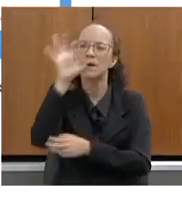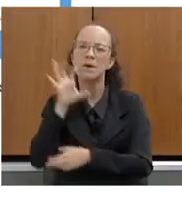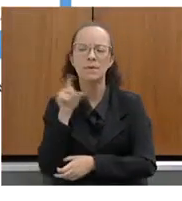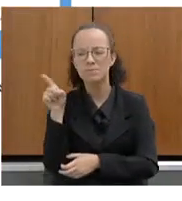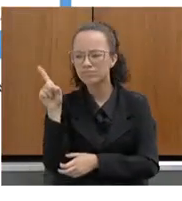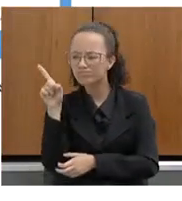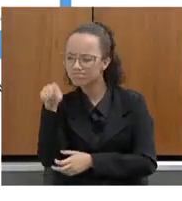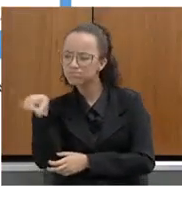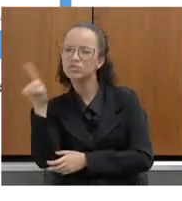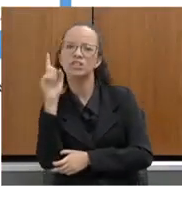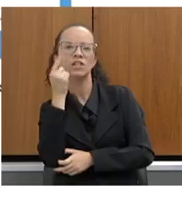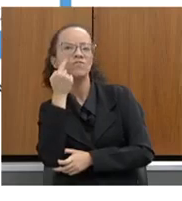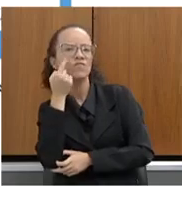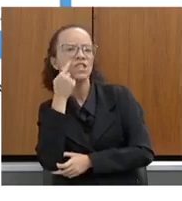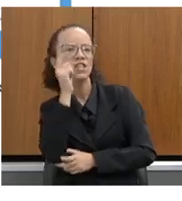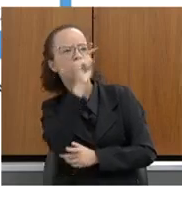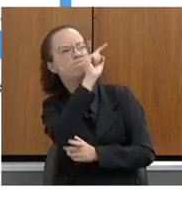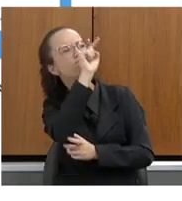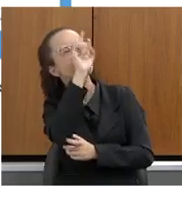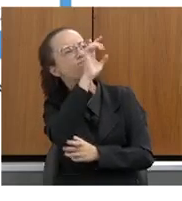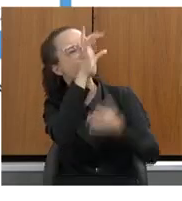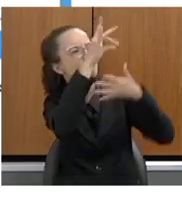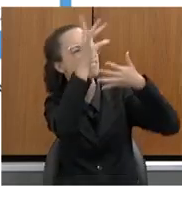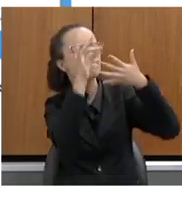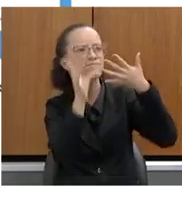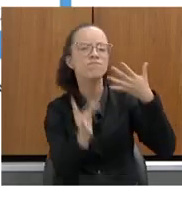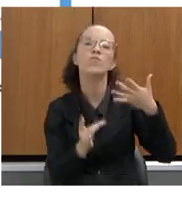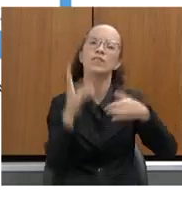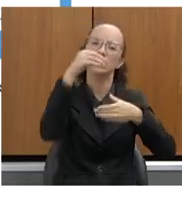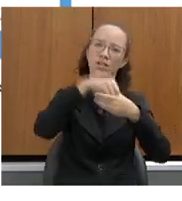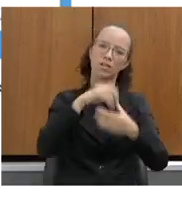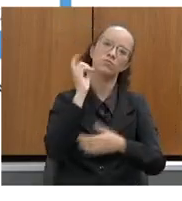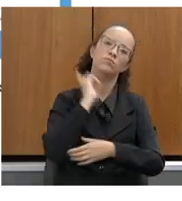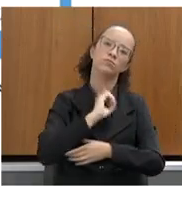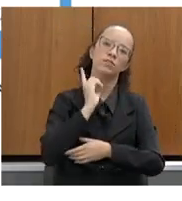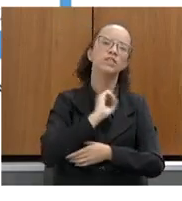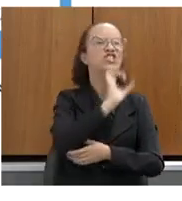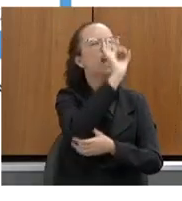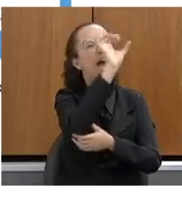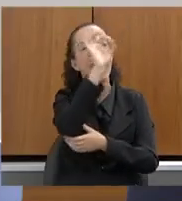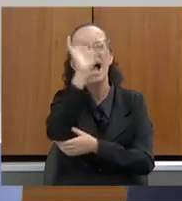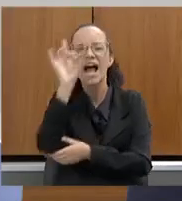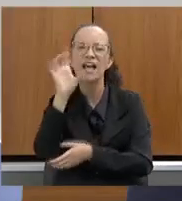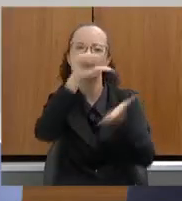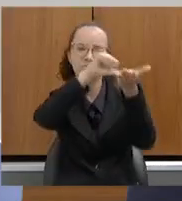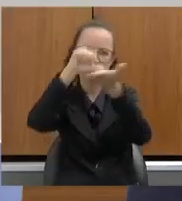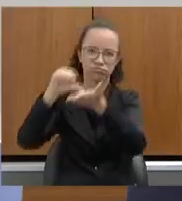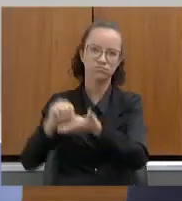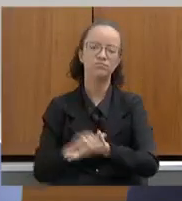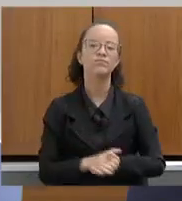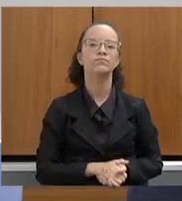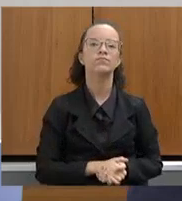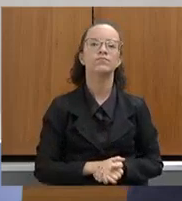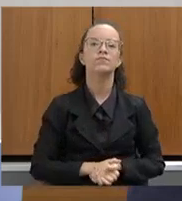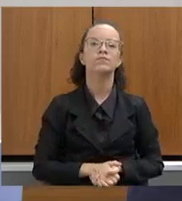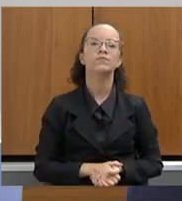também tenham uma visão de atuação em todo o Estado de Minas Gerais das unidades do CISEMA. Por favor.